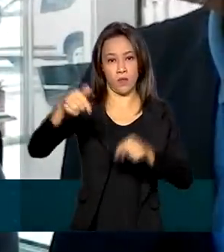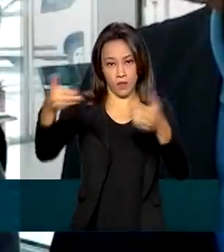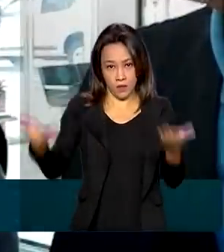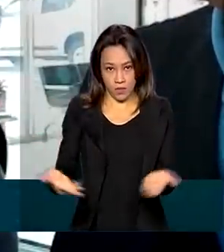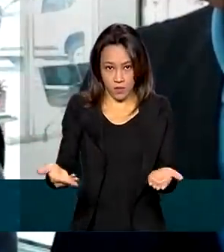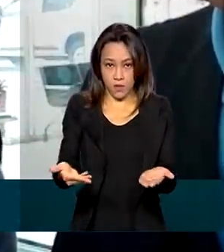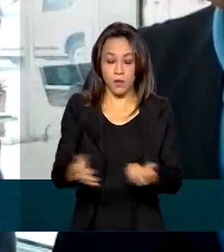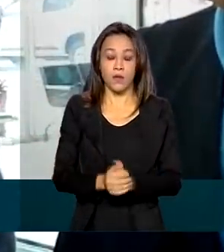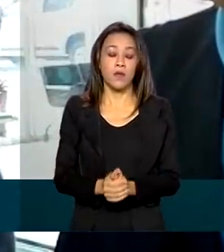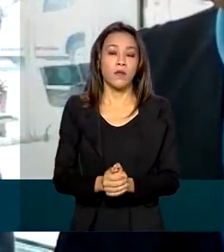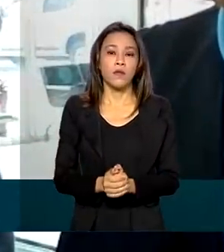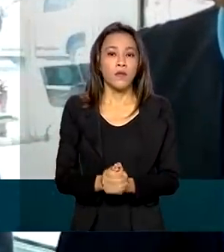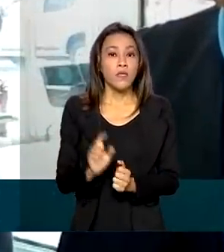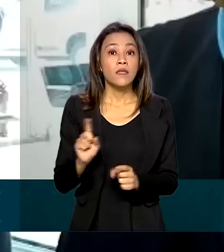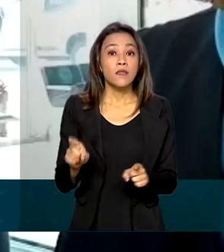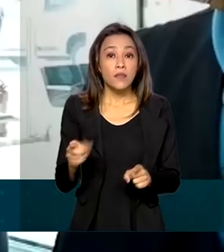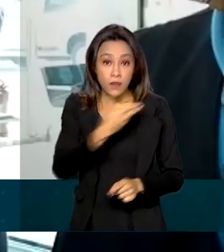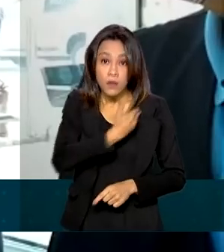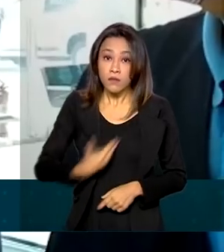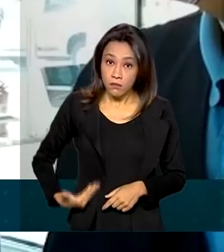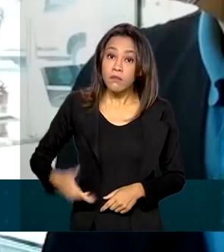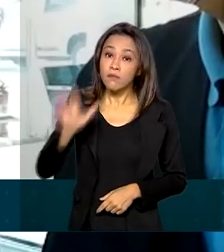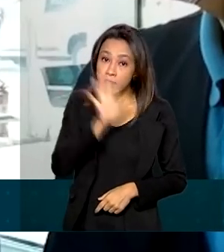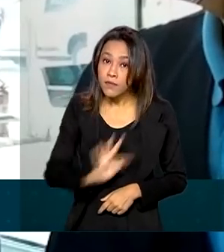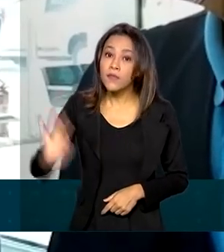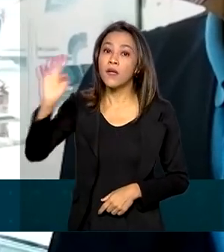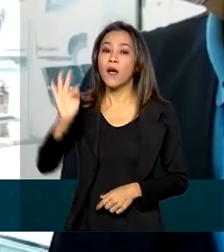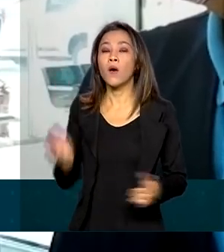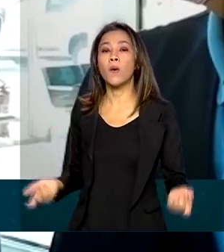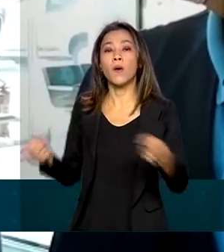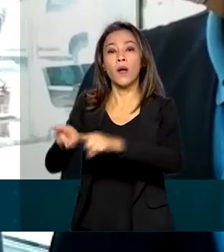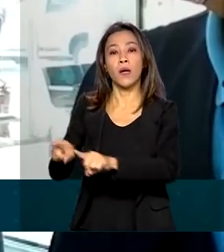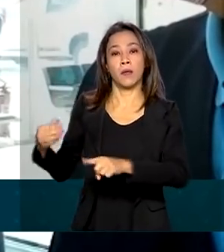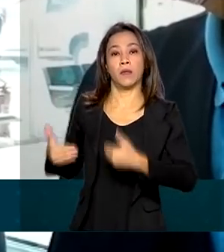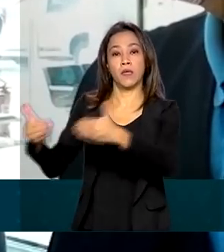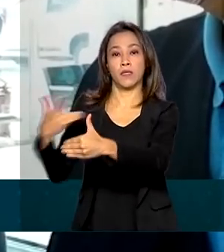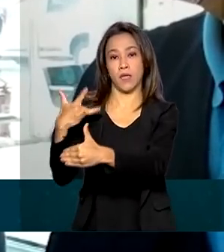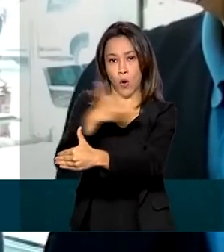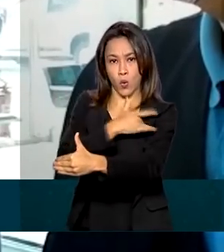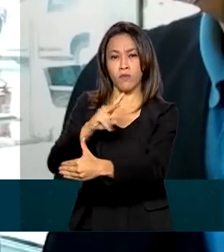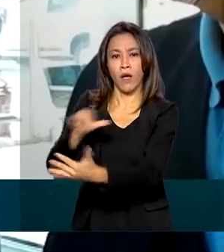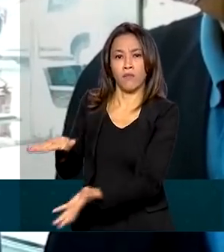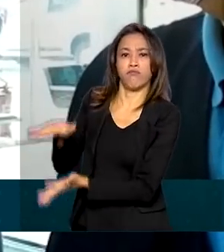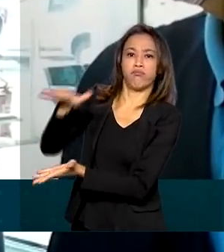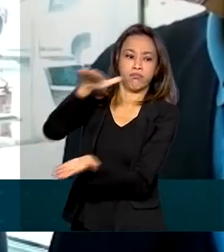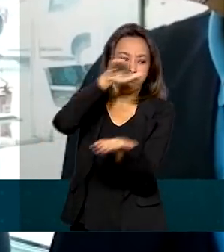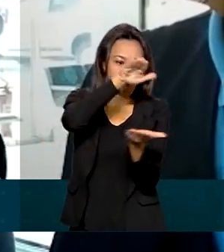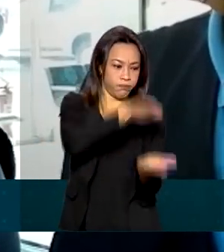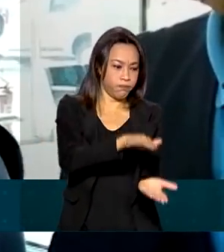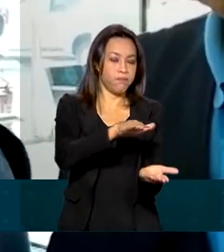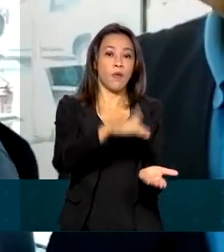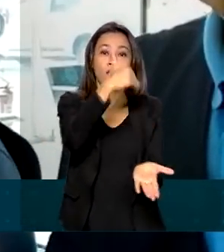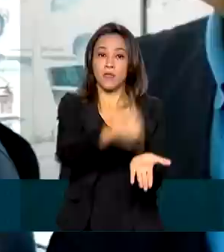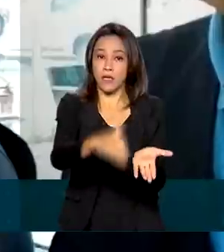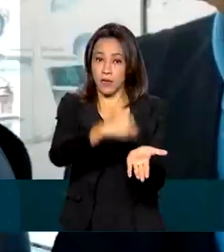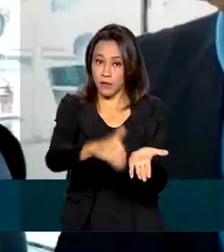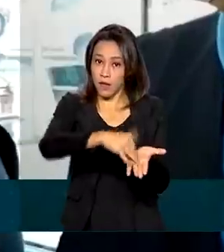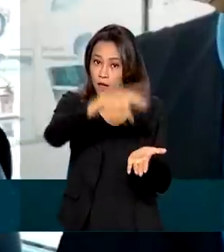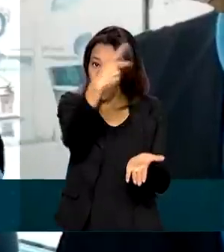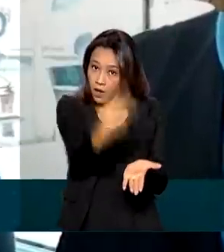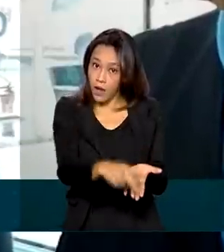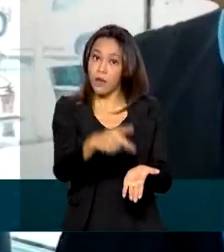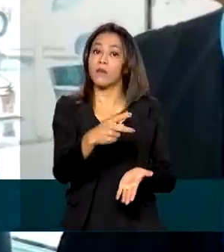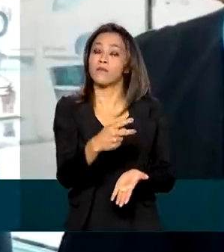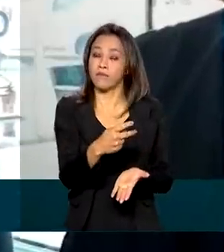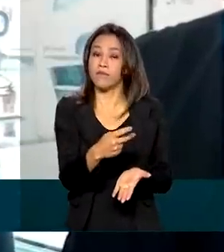Além de que o governo federal, o Ministério da Saúde vai entregar aos secretários, ao secretário Carlos Dula, ao secretário